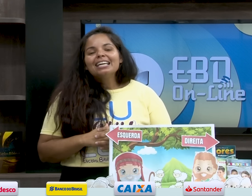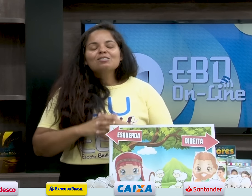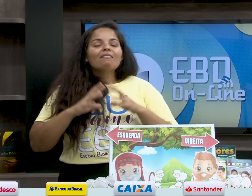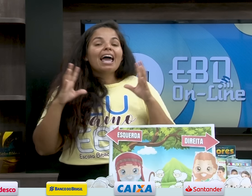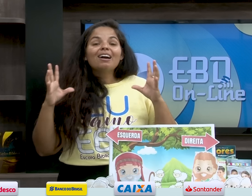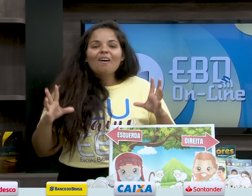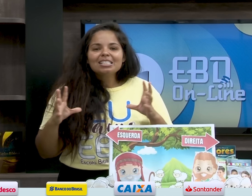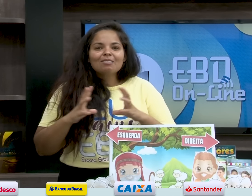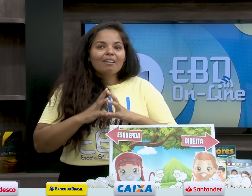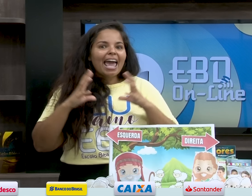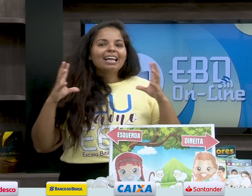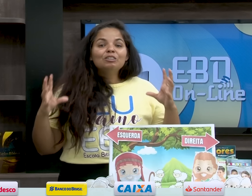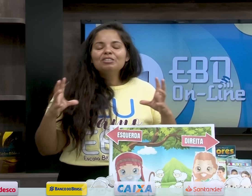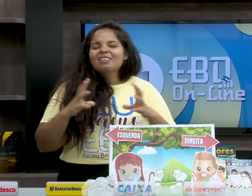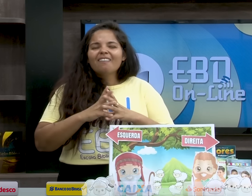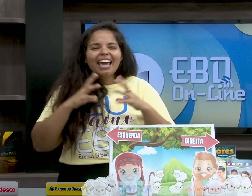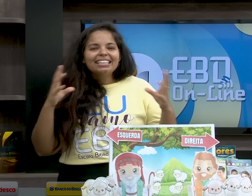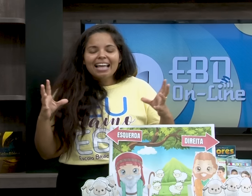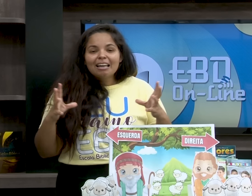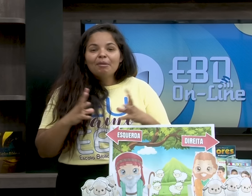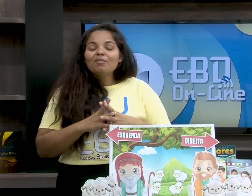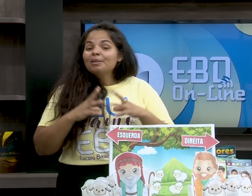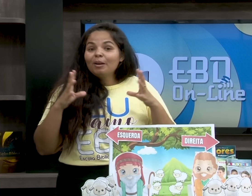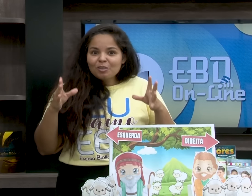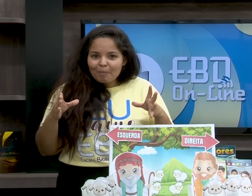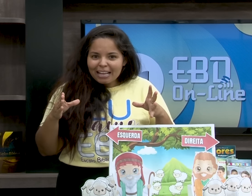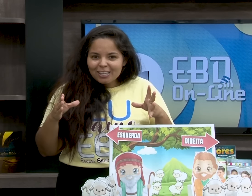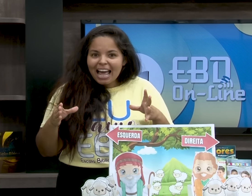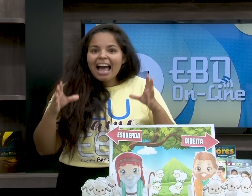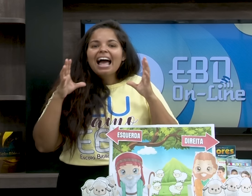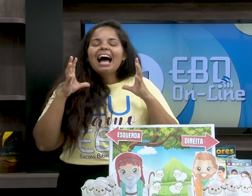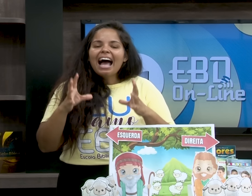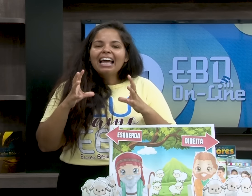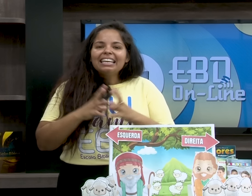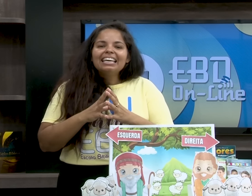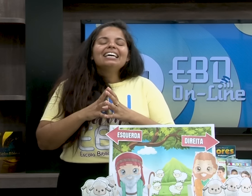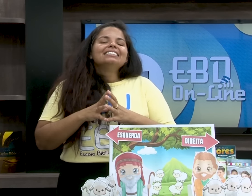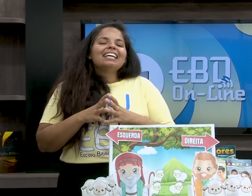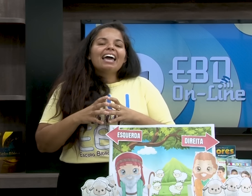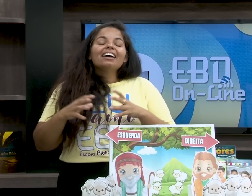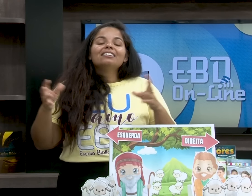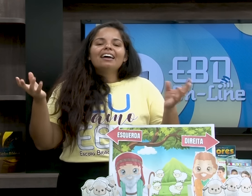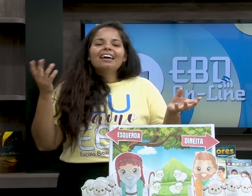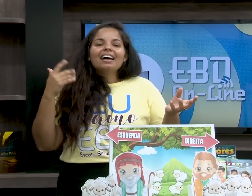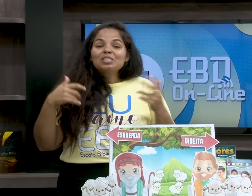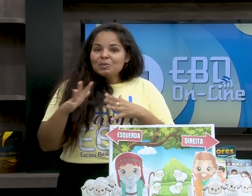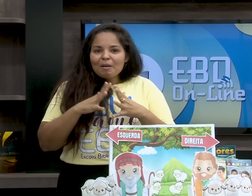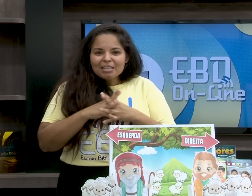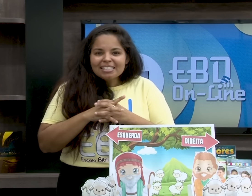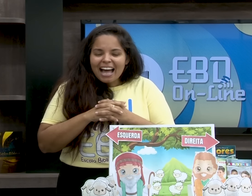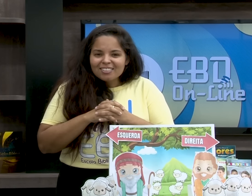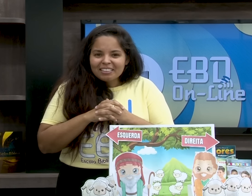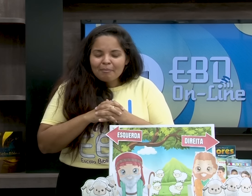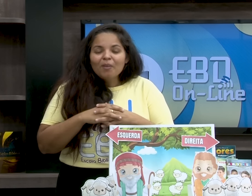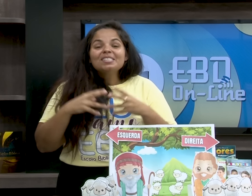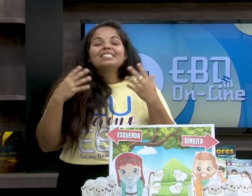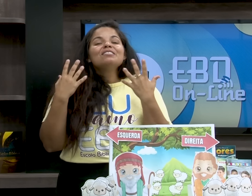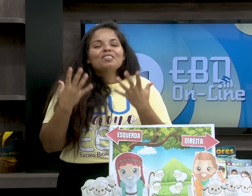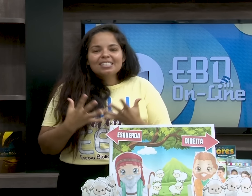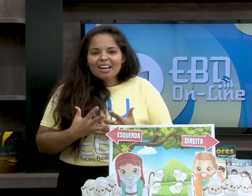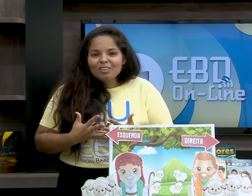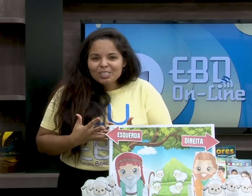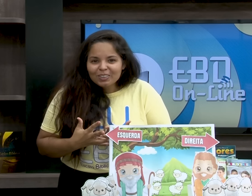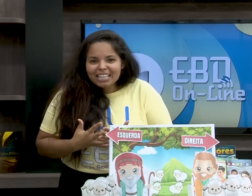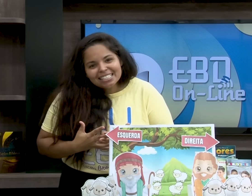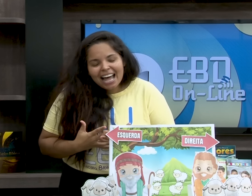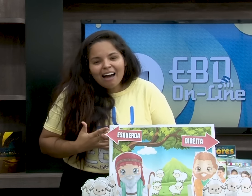tá bom? Mas qualquer coisa, qualquer dúvida, qualquer ideia também, você pode compartilhar aí a sua mensagem, tá